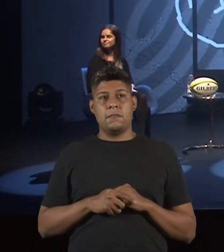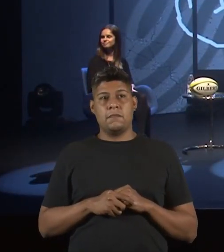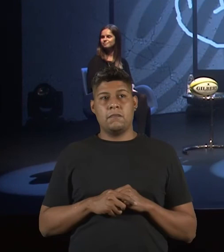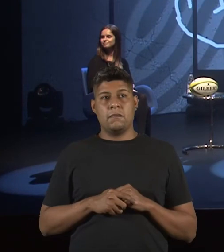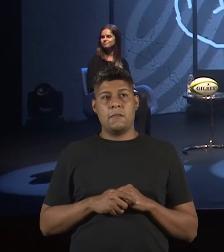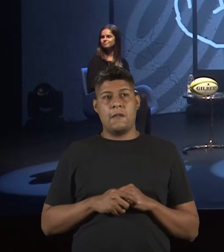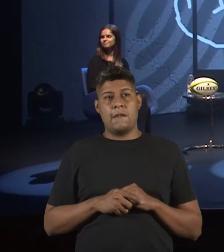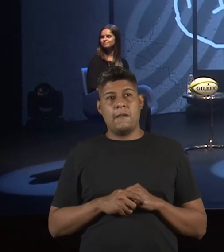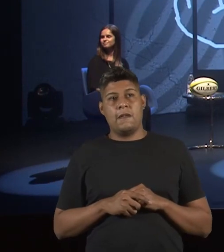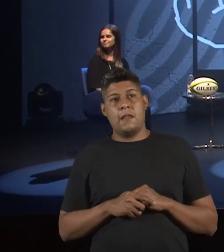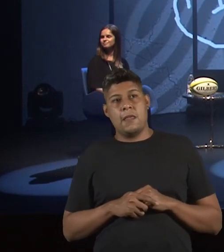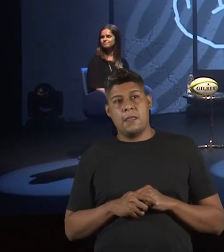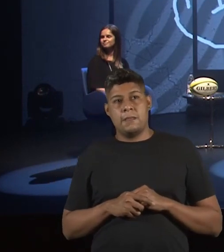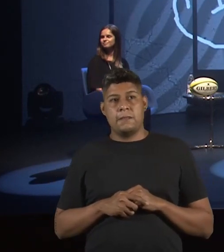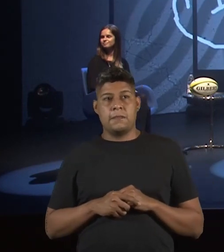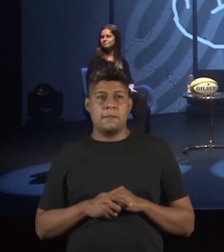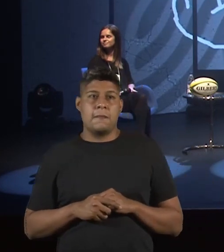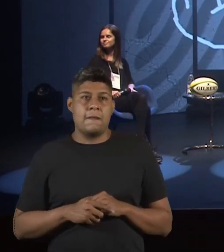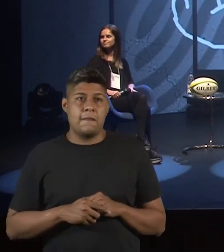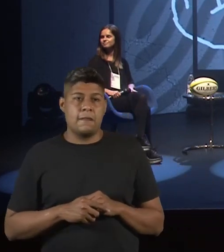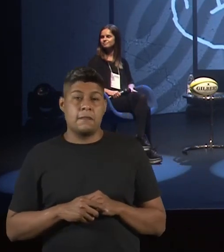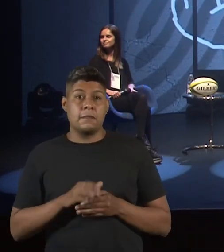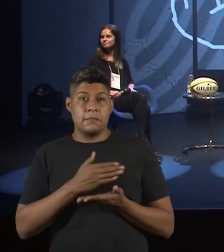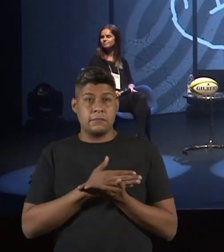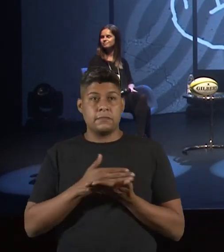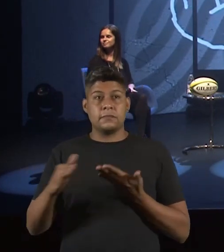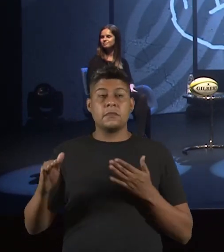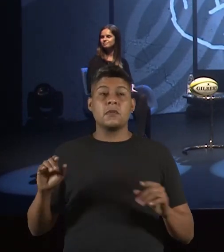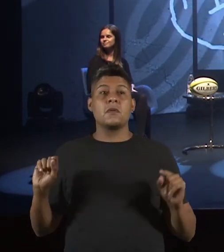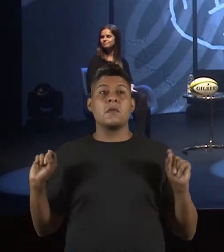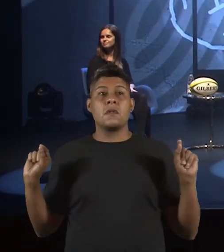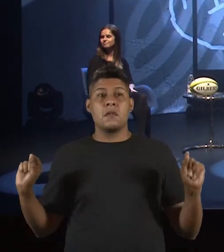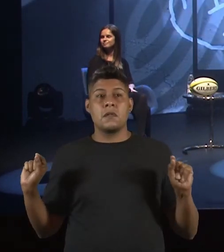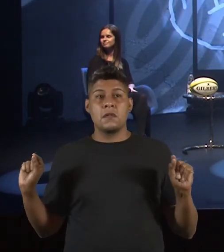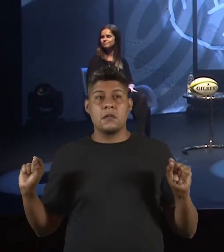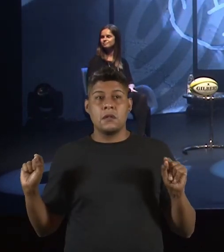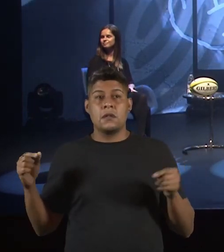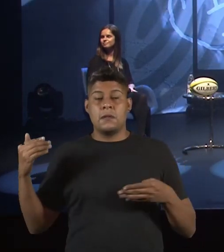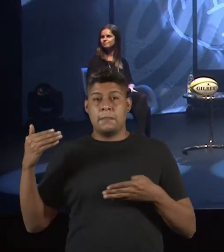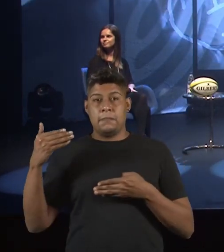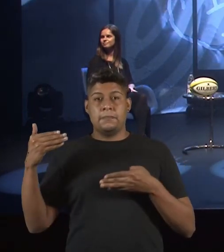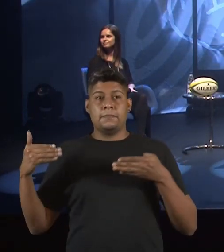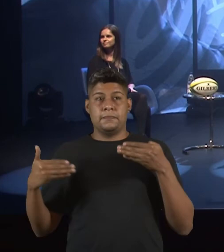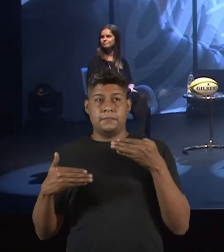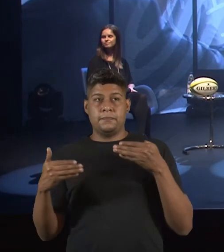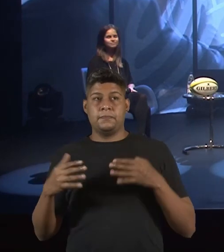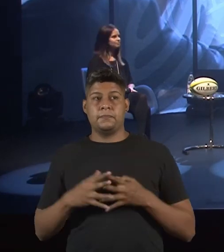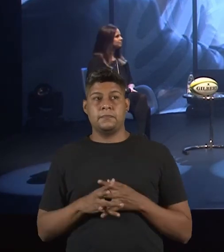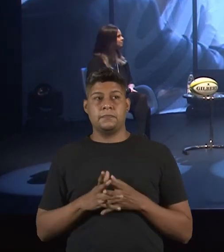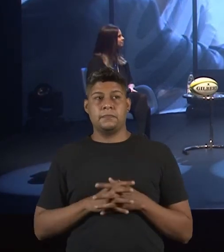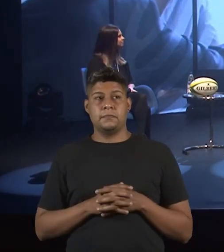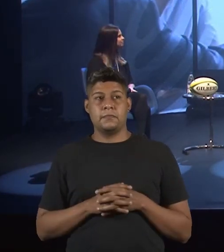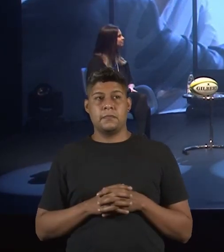Acho que a gente tem que entrar com o PowerPoint. Certo?